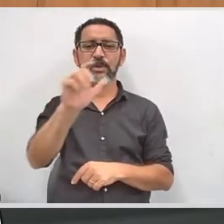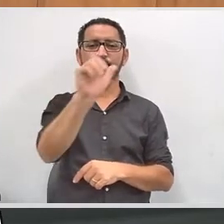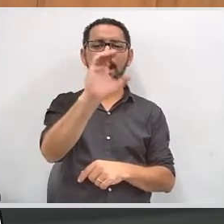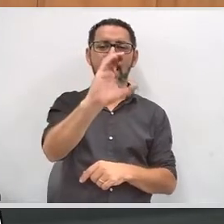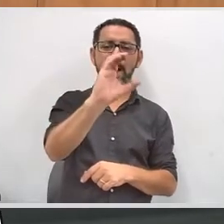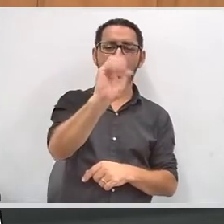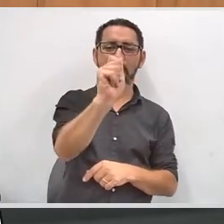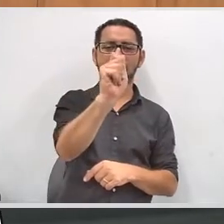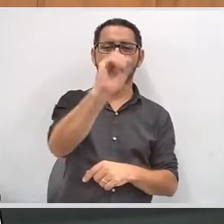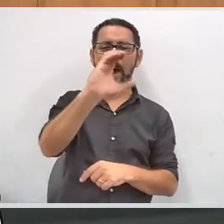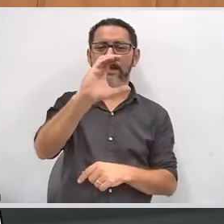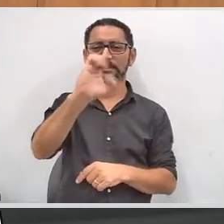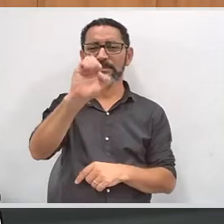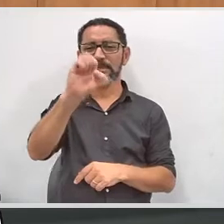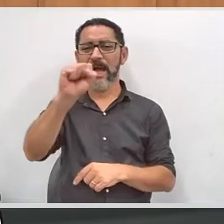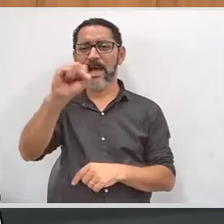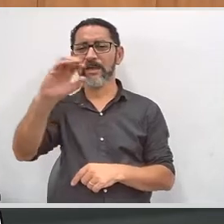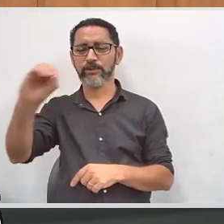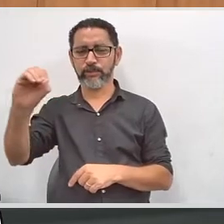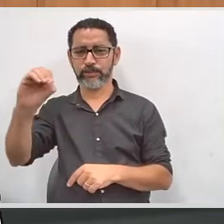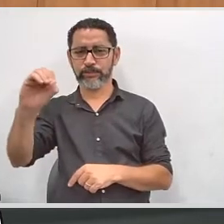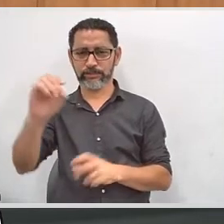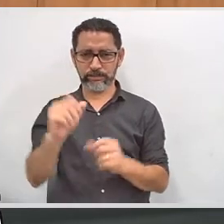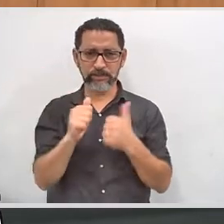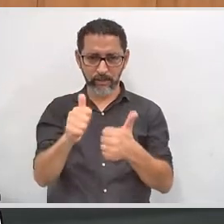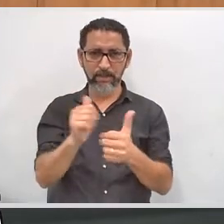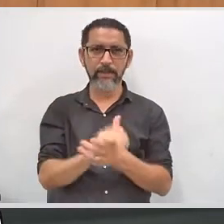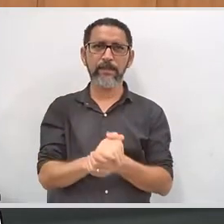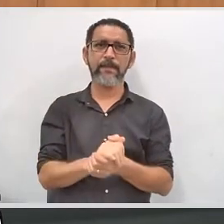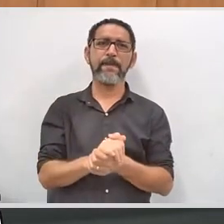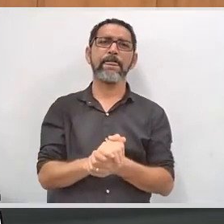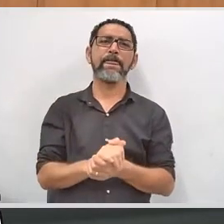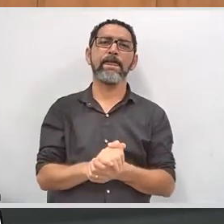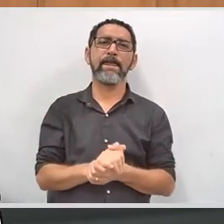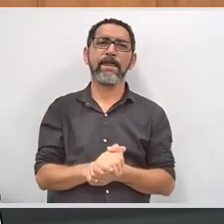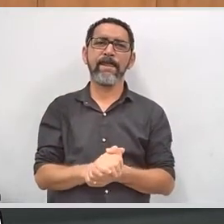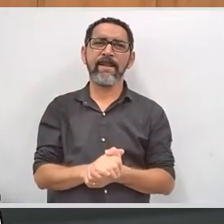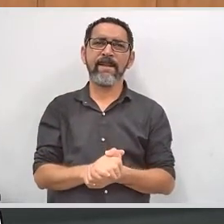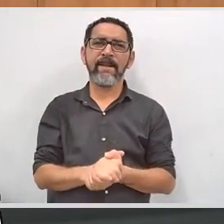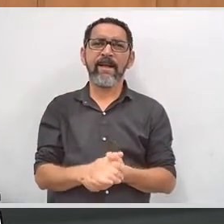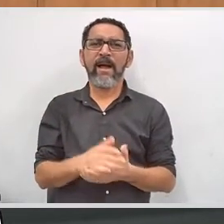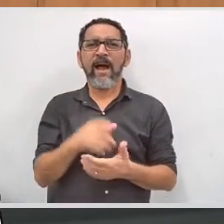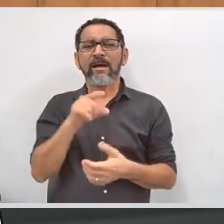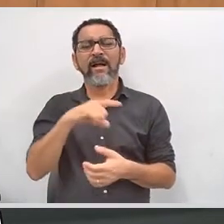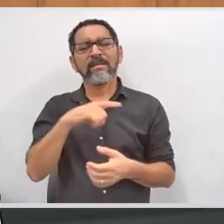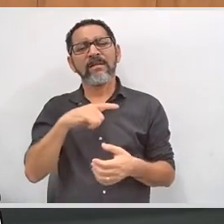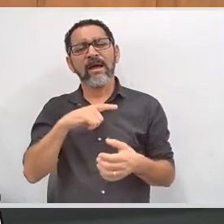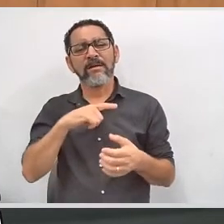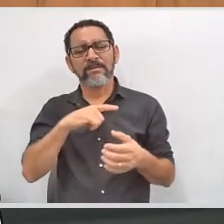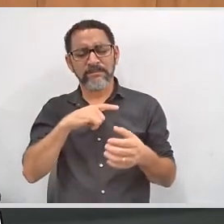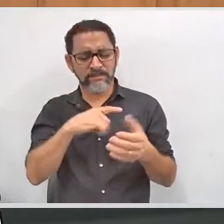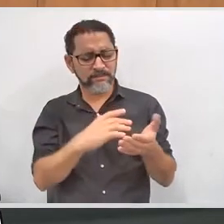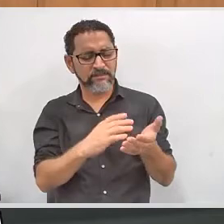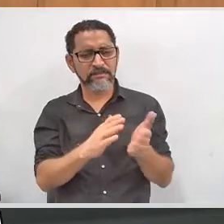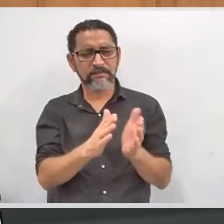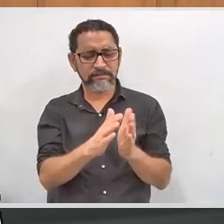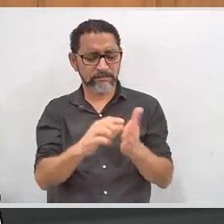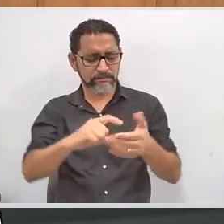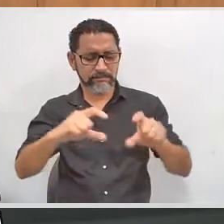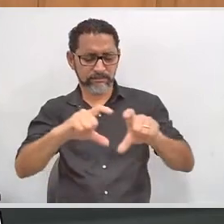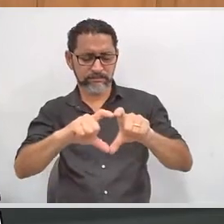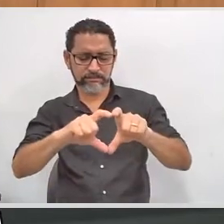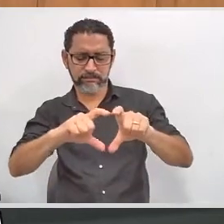Já agora estamos falando do formulário de identificação ao mesário. O que é isso? Isso é uma ação do